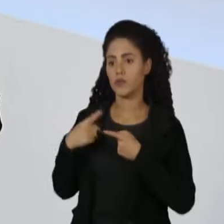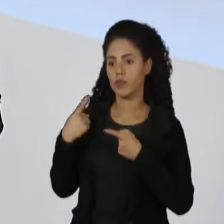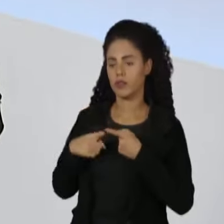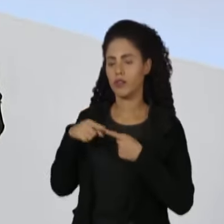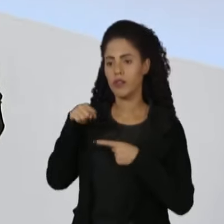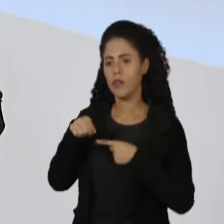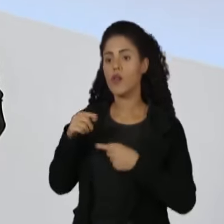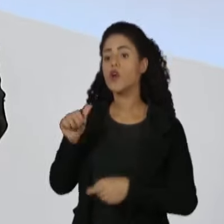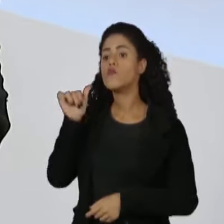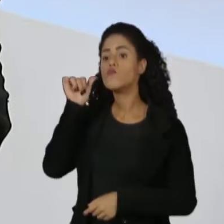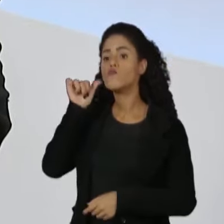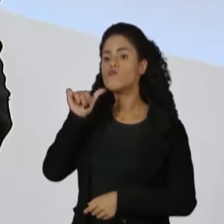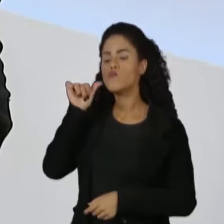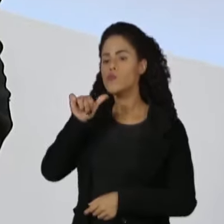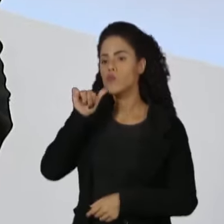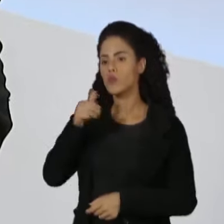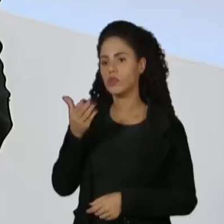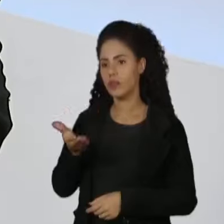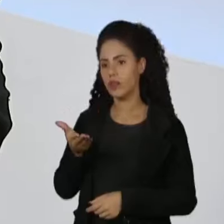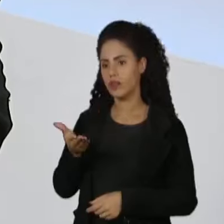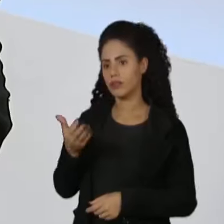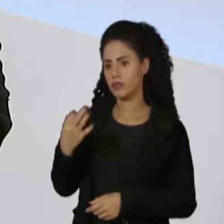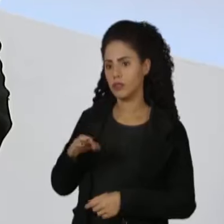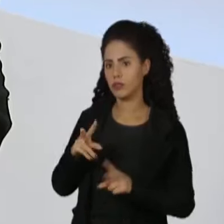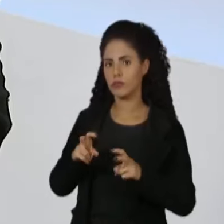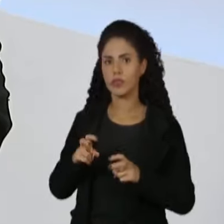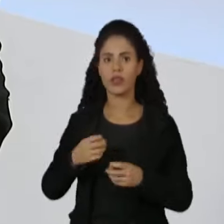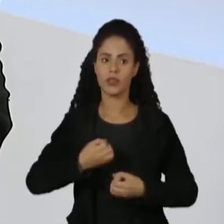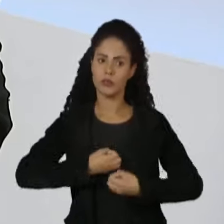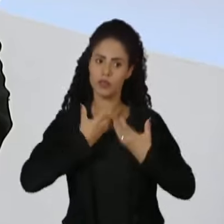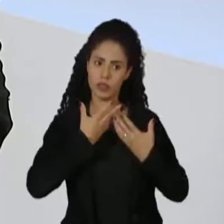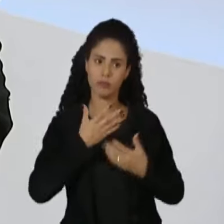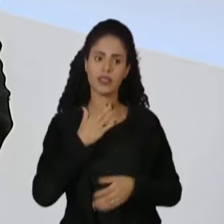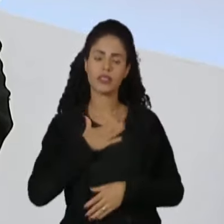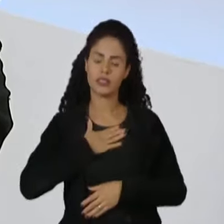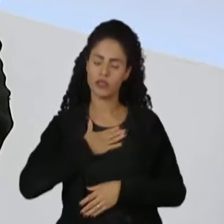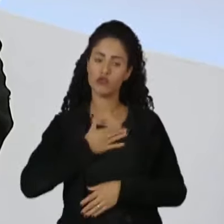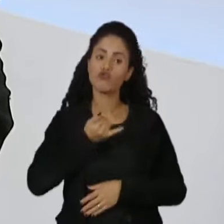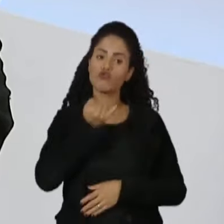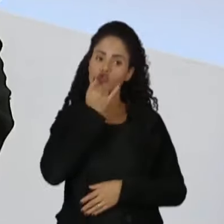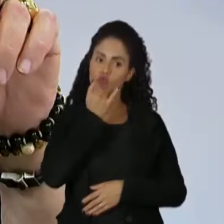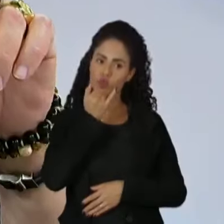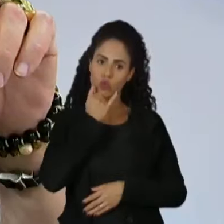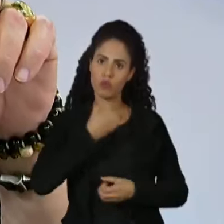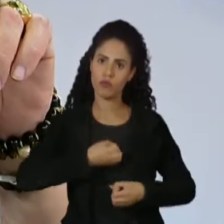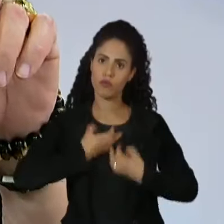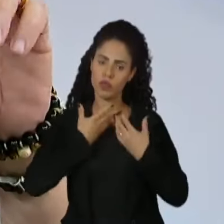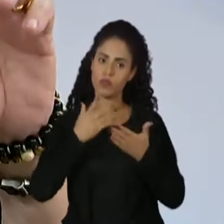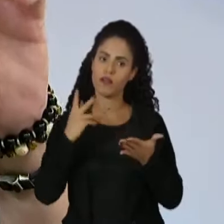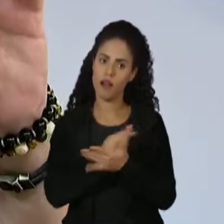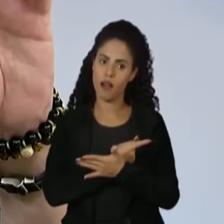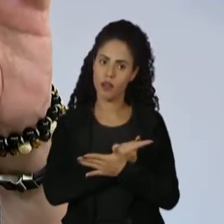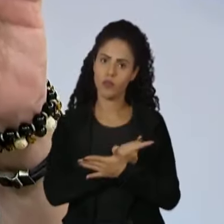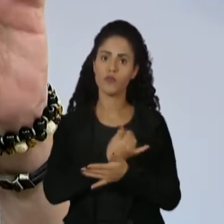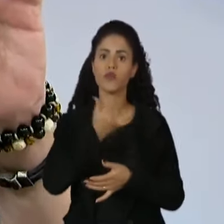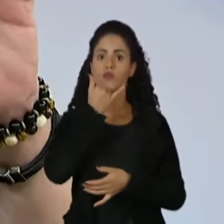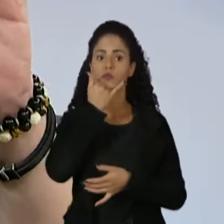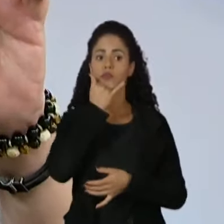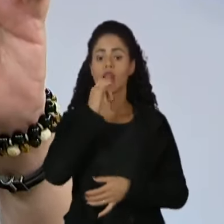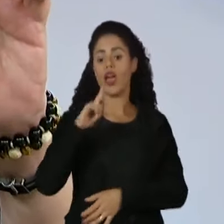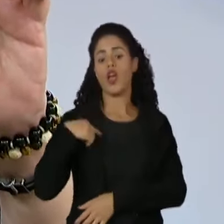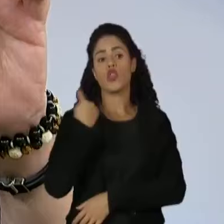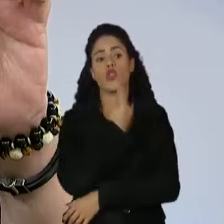aí que mulheres não estão sendo... Eu me expressei mal, me expressei mal, foi uma expressão mal colocada. Nós não